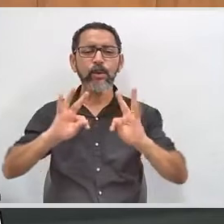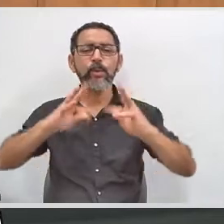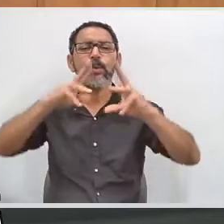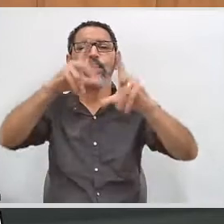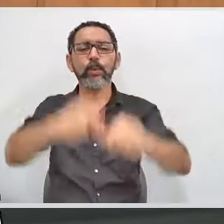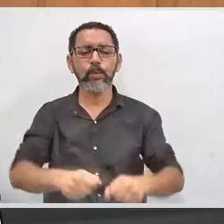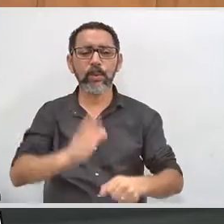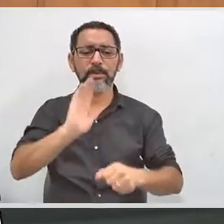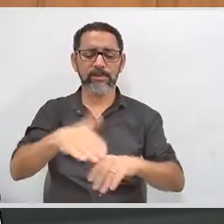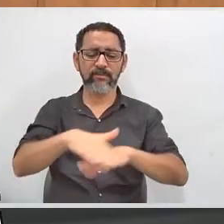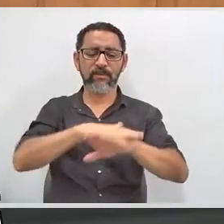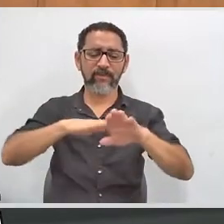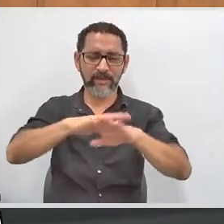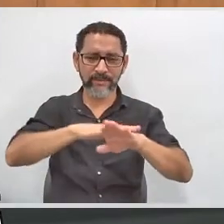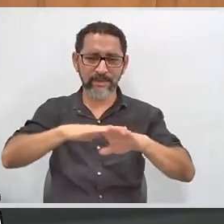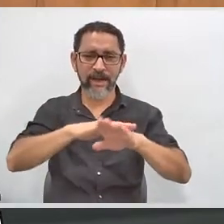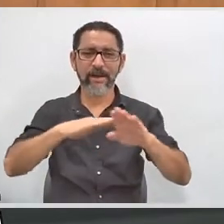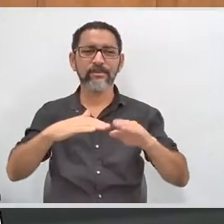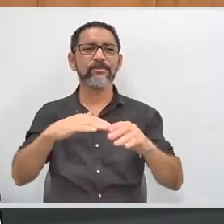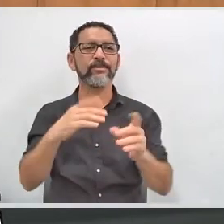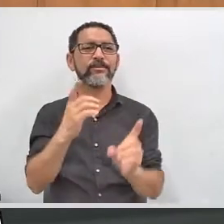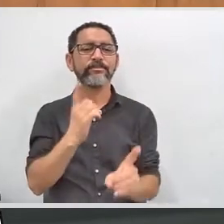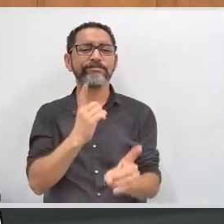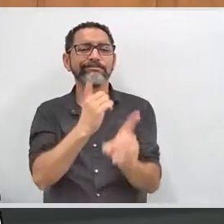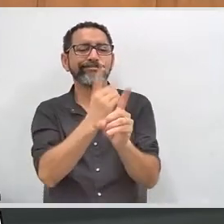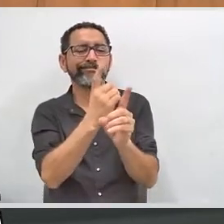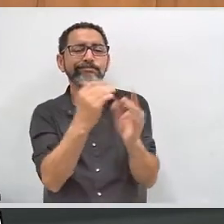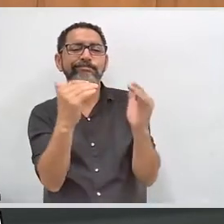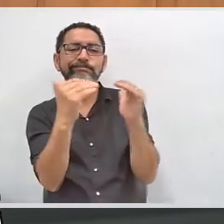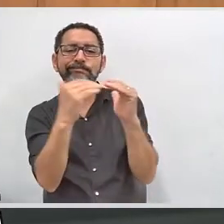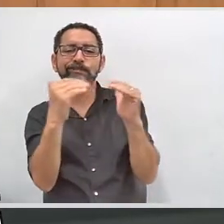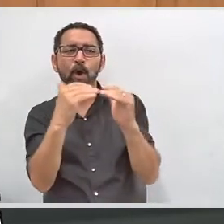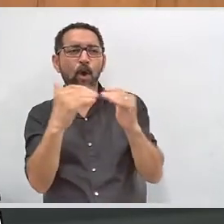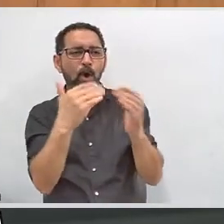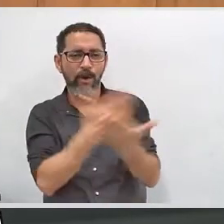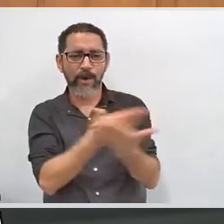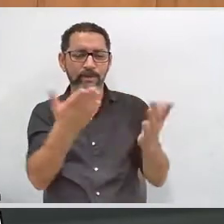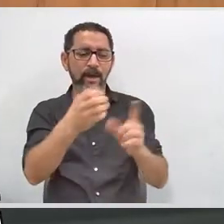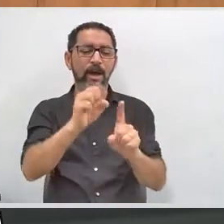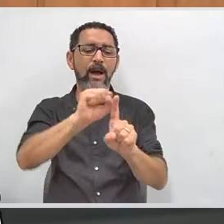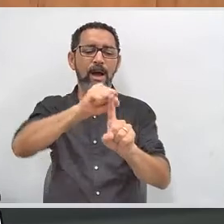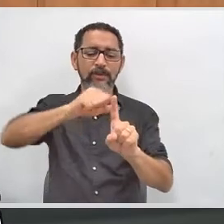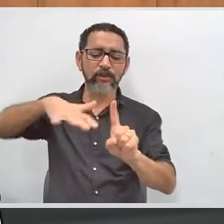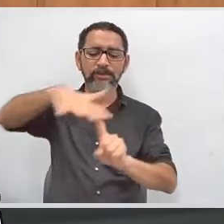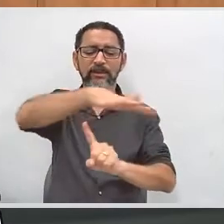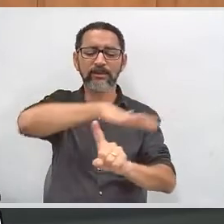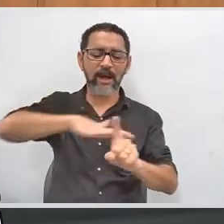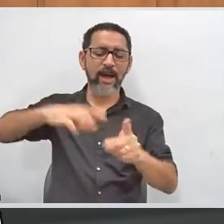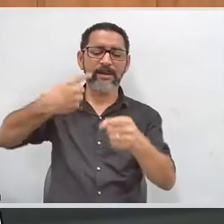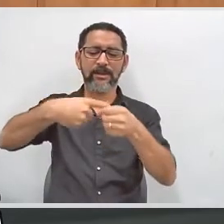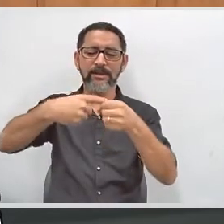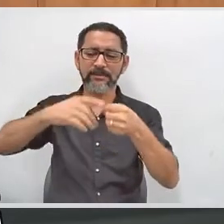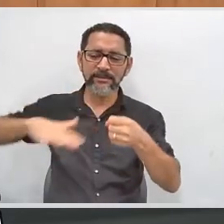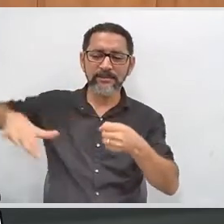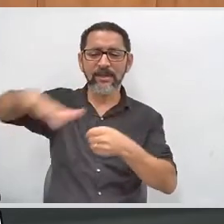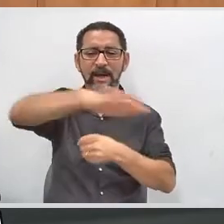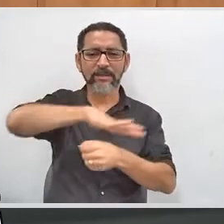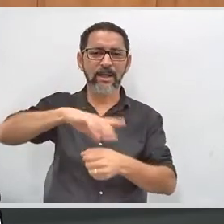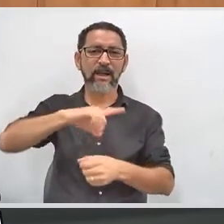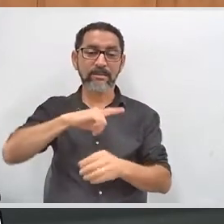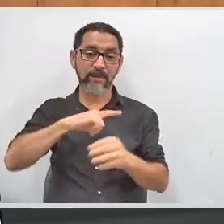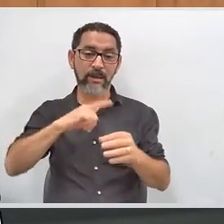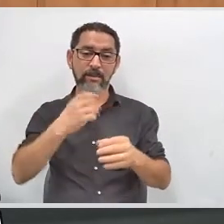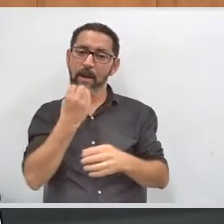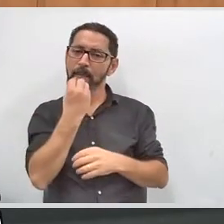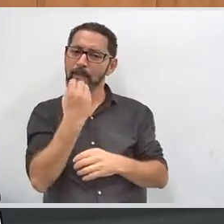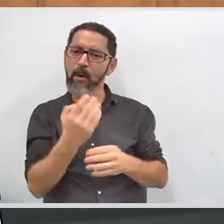tratados aqui, nos colocamos à disposição. Como toda a sociedade, como toda a cidade, temos prédios com